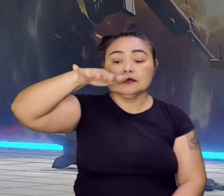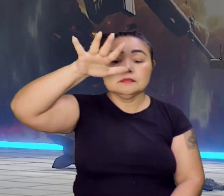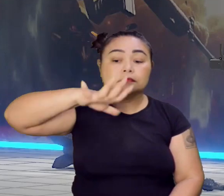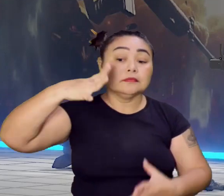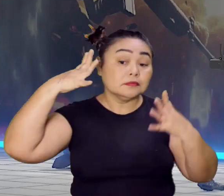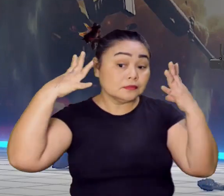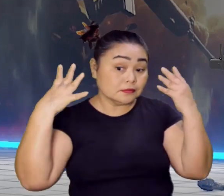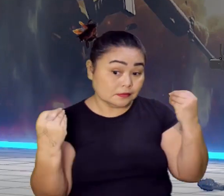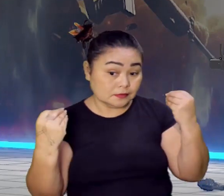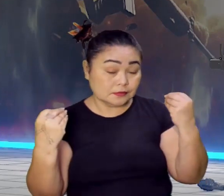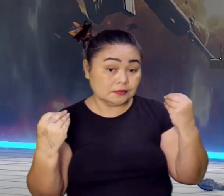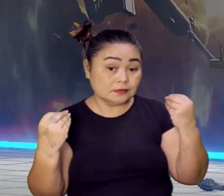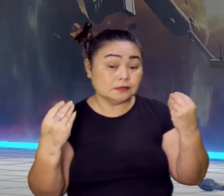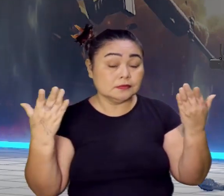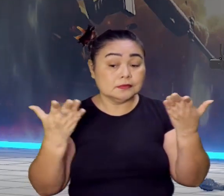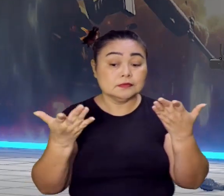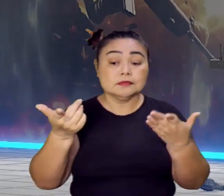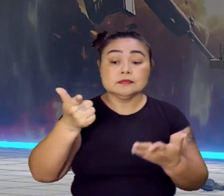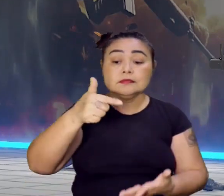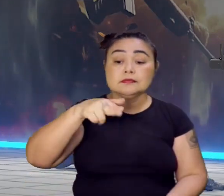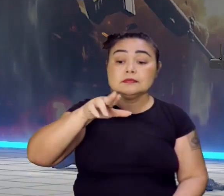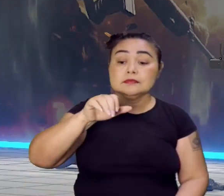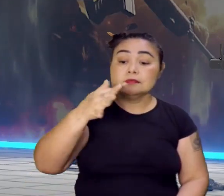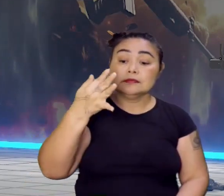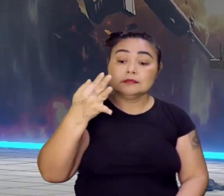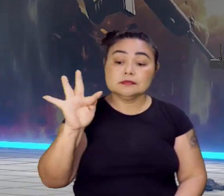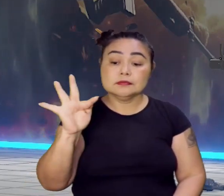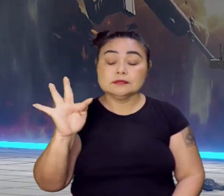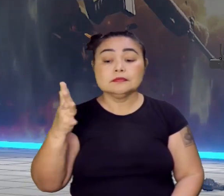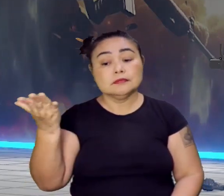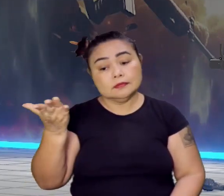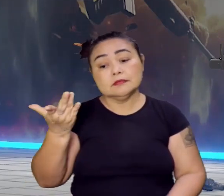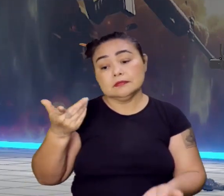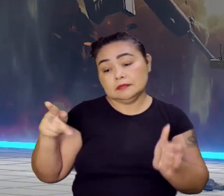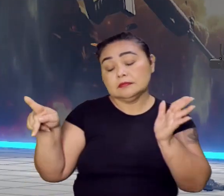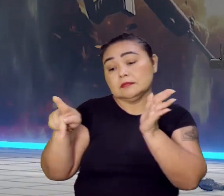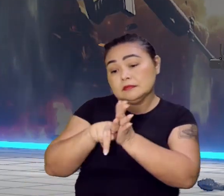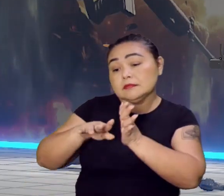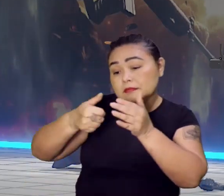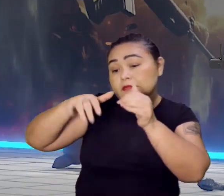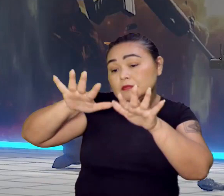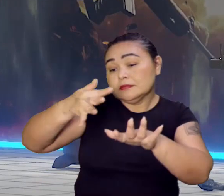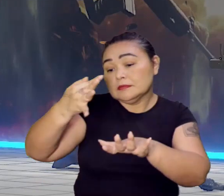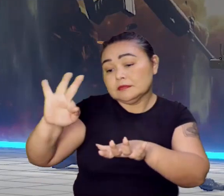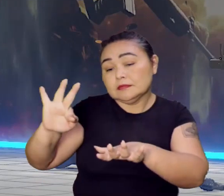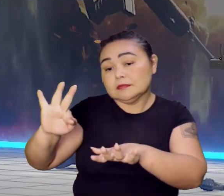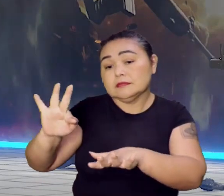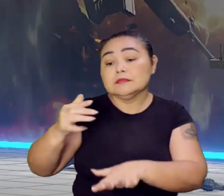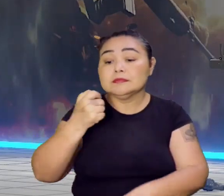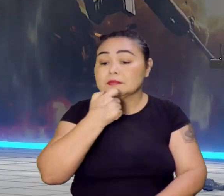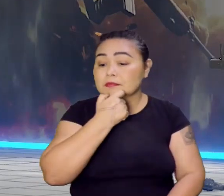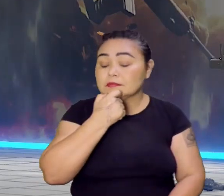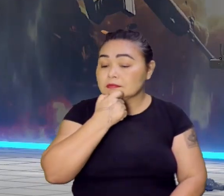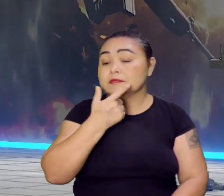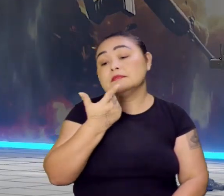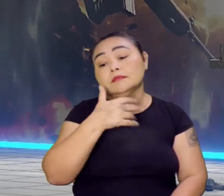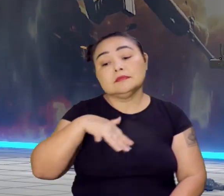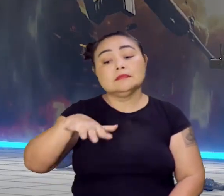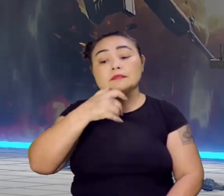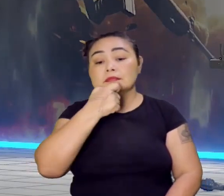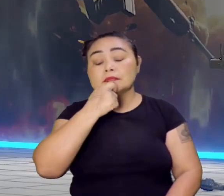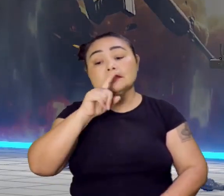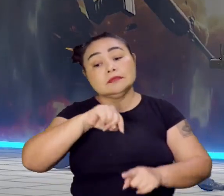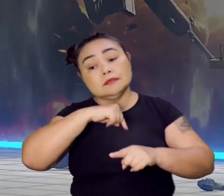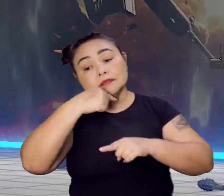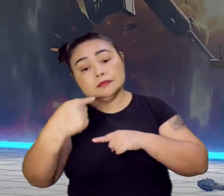holandeses. A Guiana francesa, até hoje, é de ocupação francesa. E a Guiana inglesa foi ocupada pelos ingleses e depois